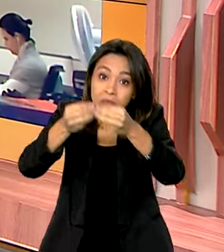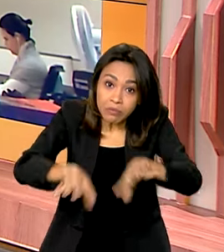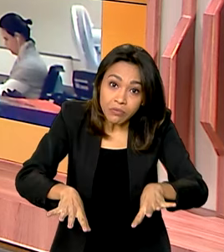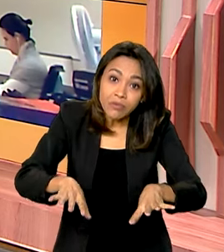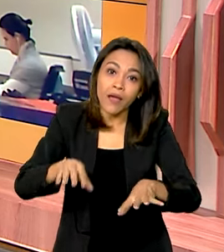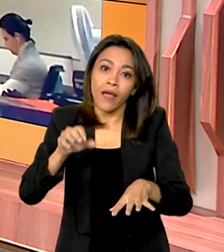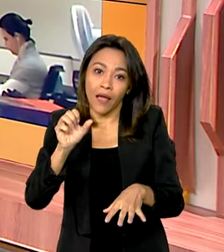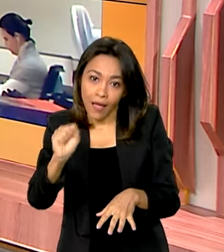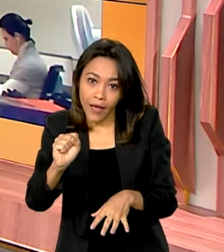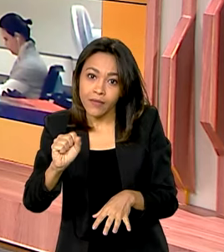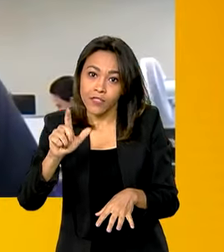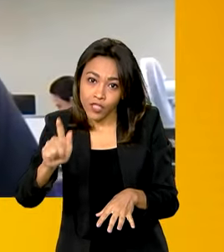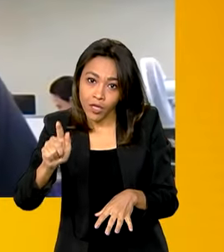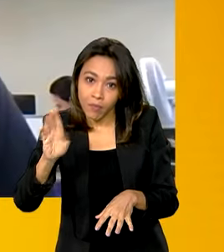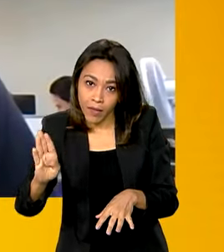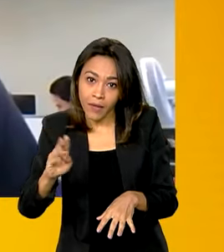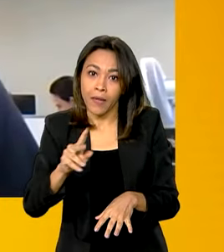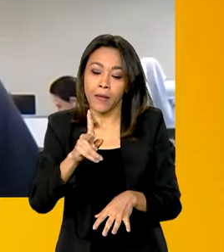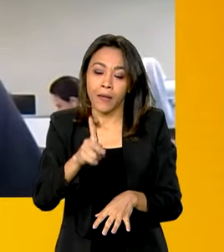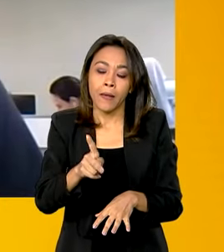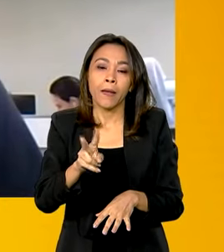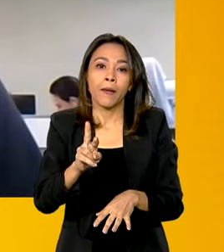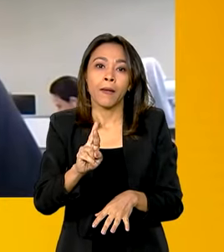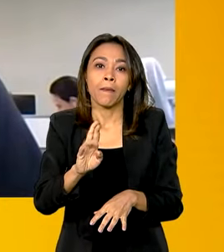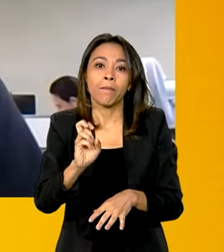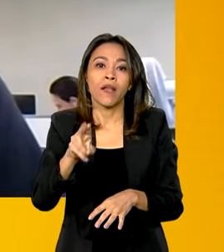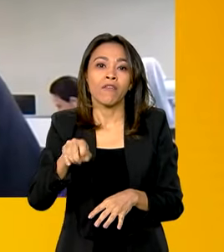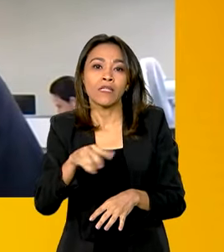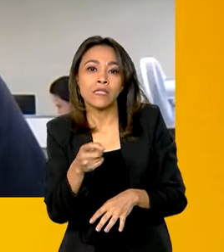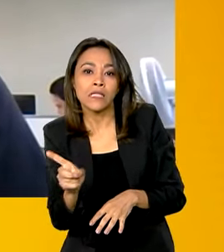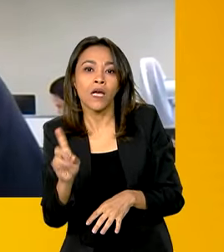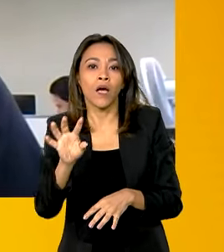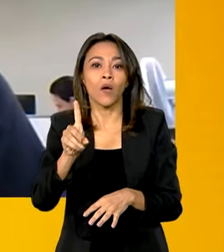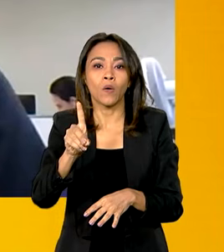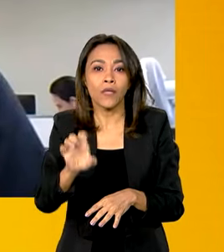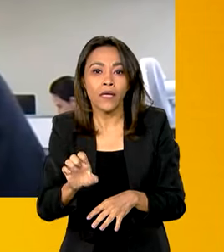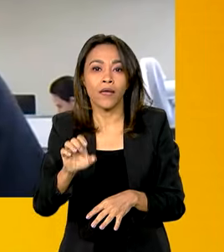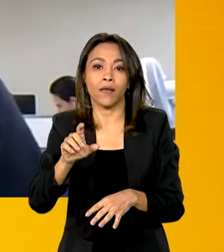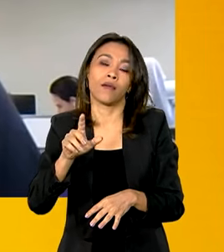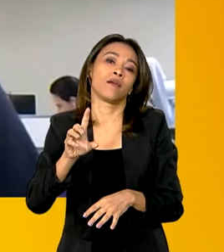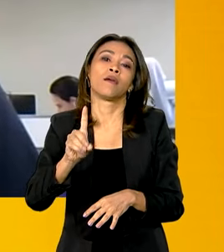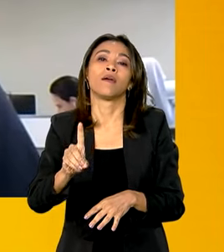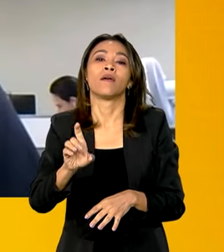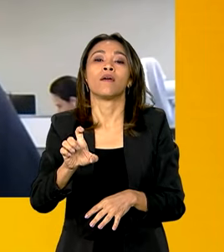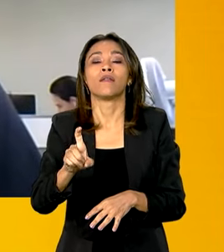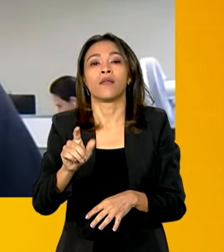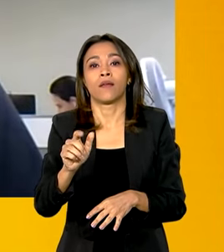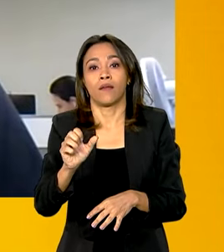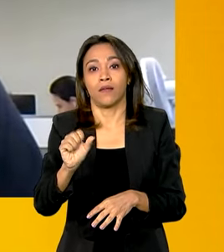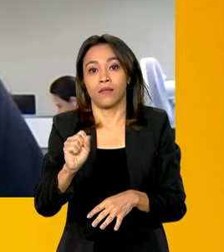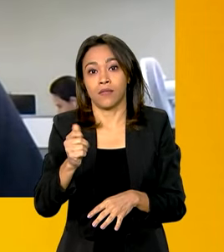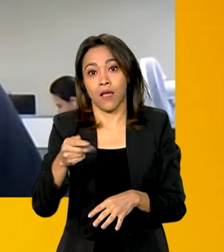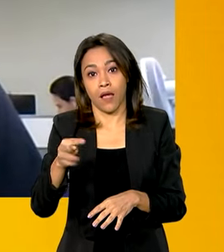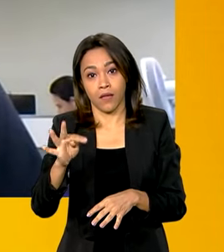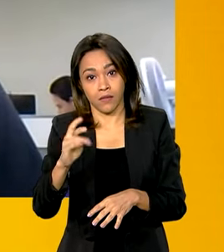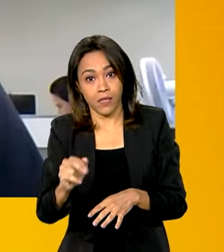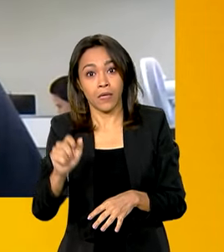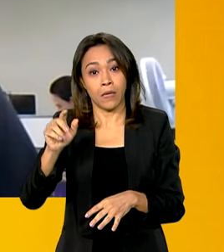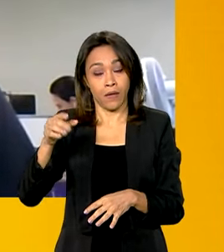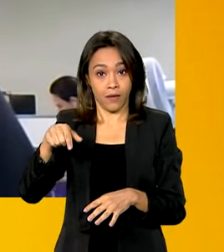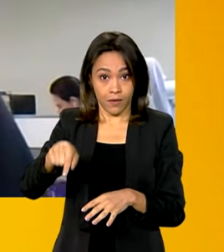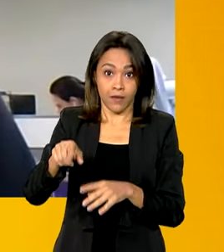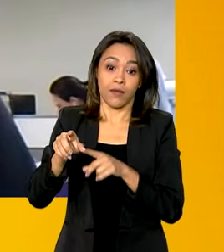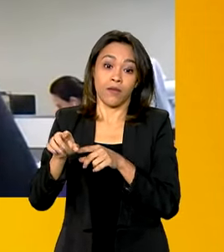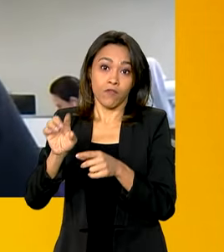Perfeito, Vanessa. Procurar por prevenção de desastres, vai ter o ícone lá, prevenção SGB, é só fazer o download, pode fazer o